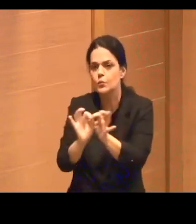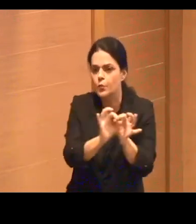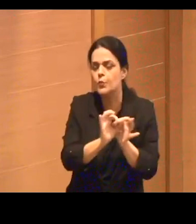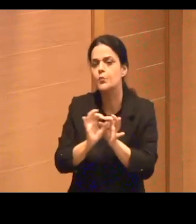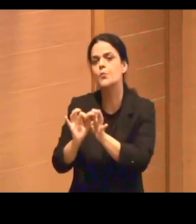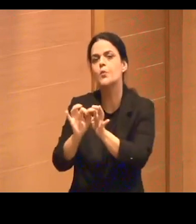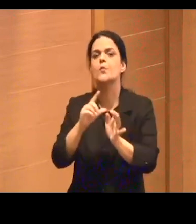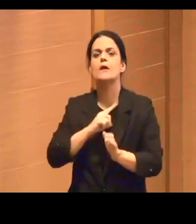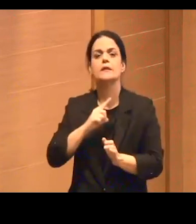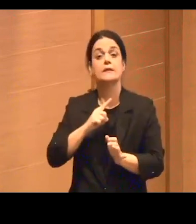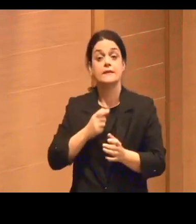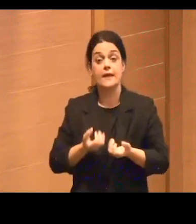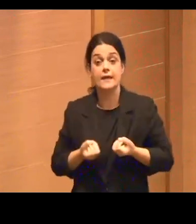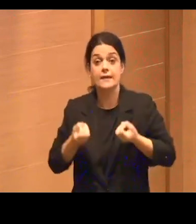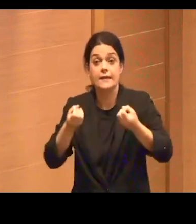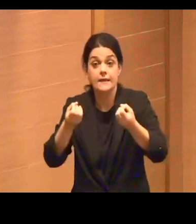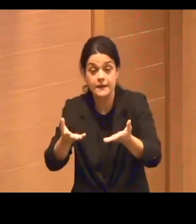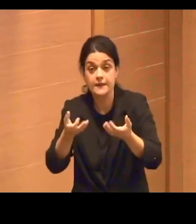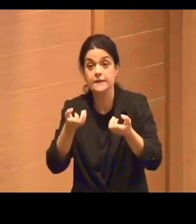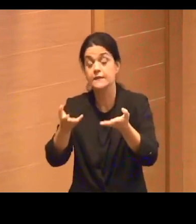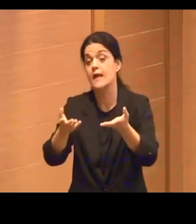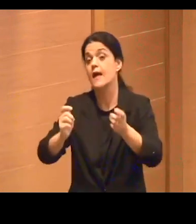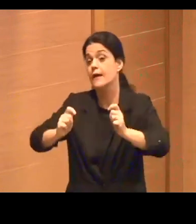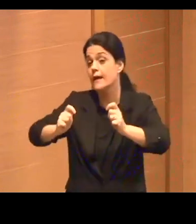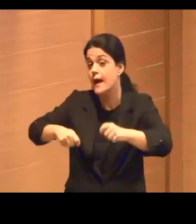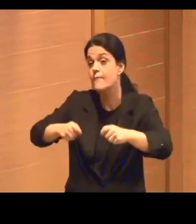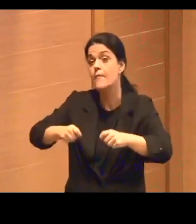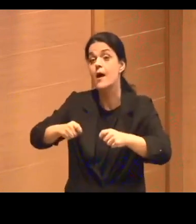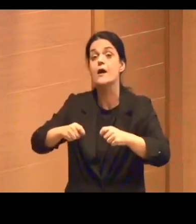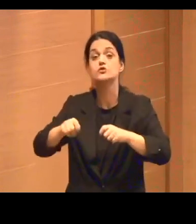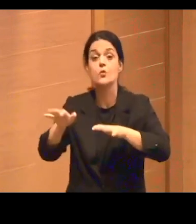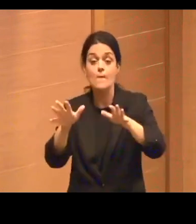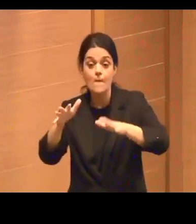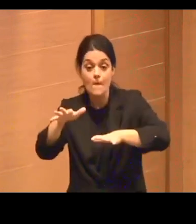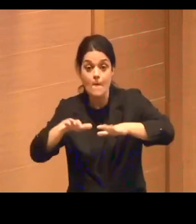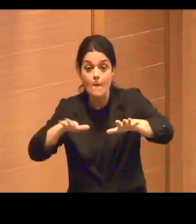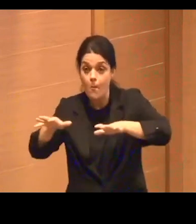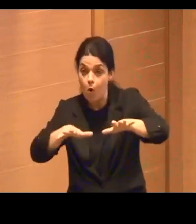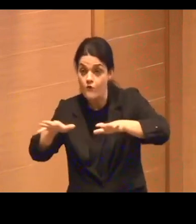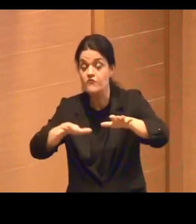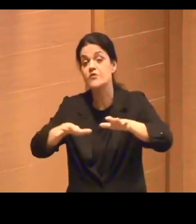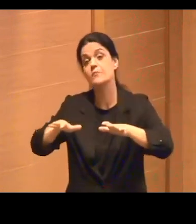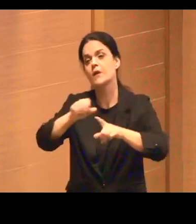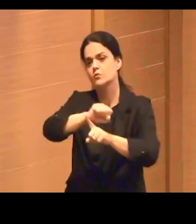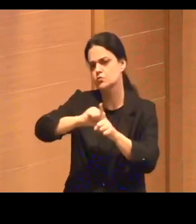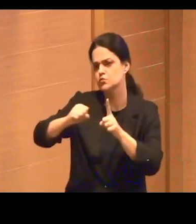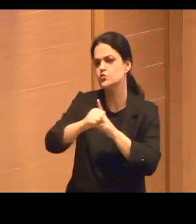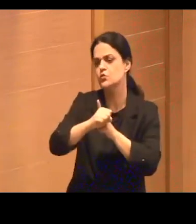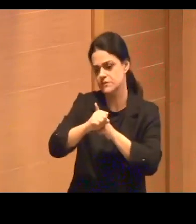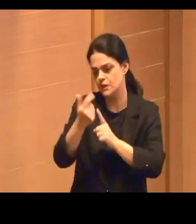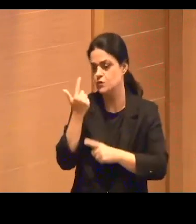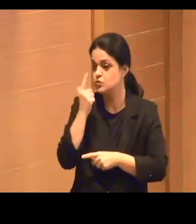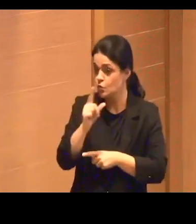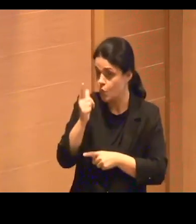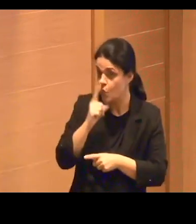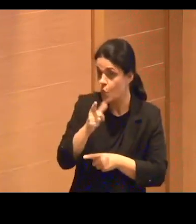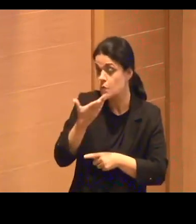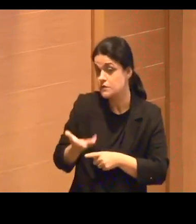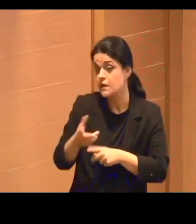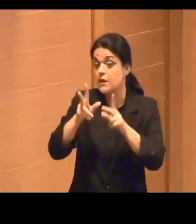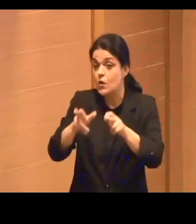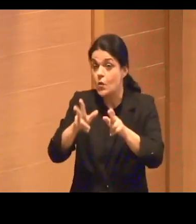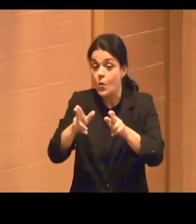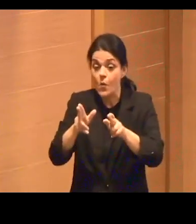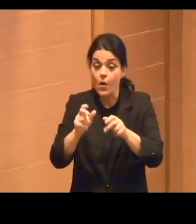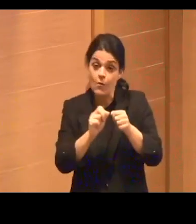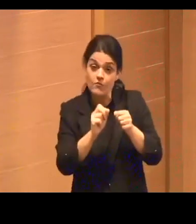alternativas para os movimentos sociais, etc., fugindo das plataformas proprietárias. E, no caso, como eles fizeram para a educação,